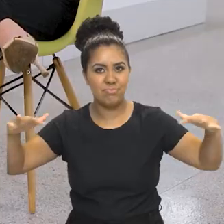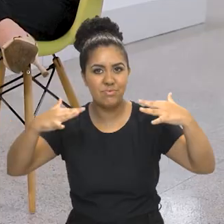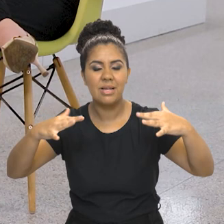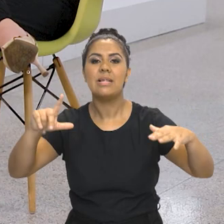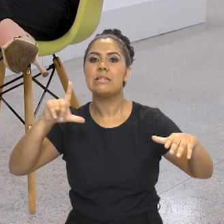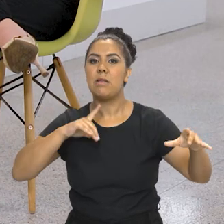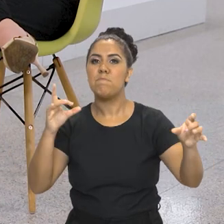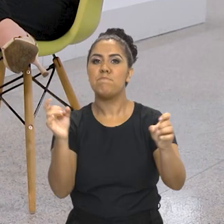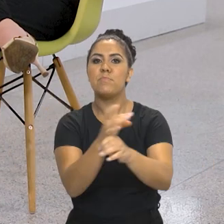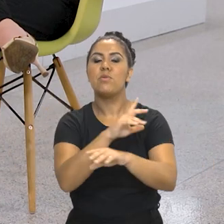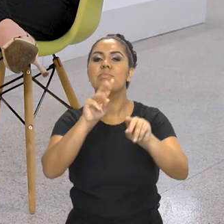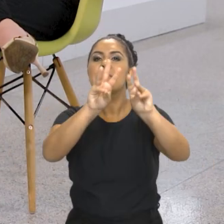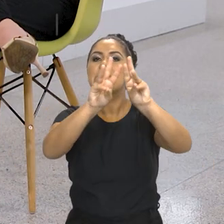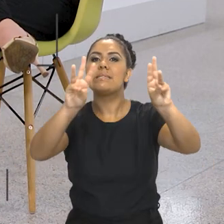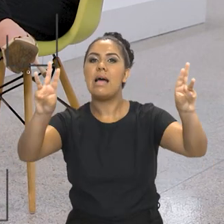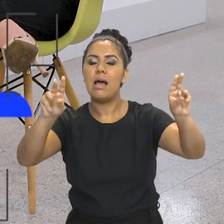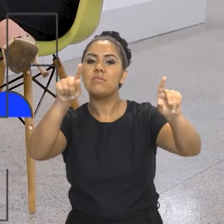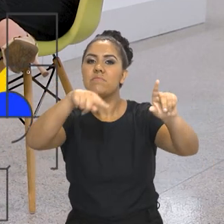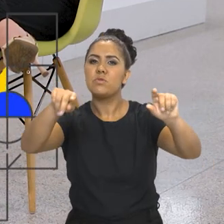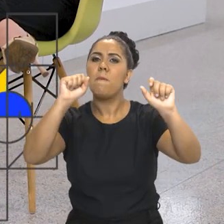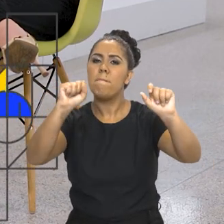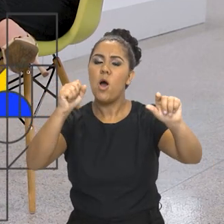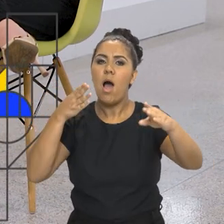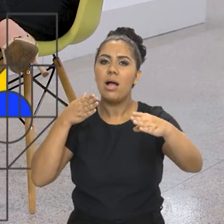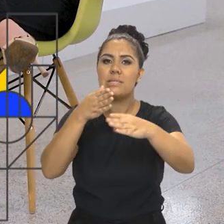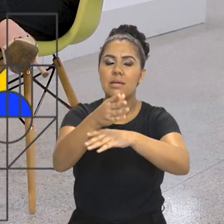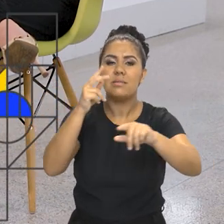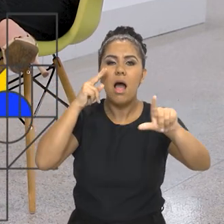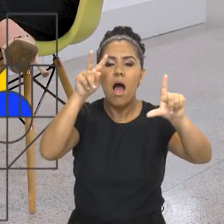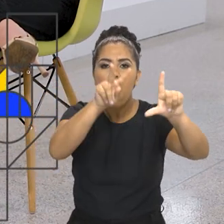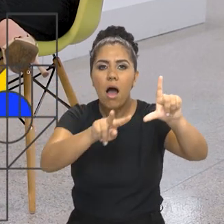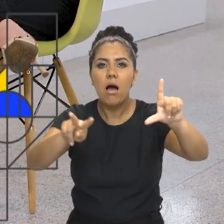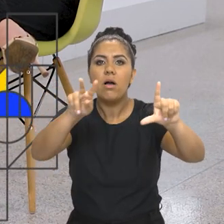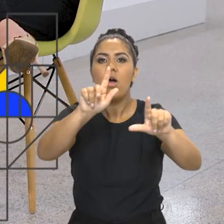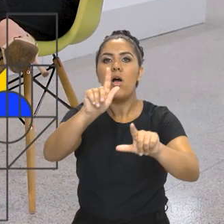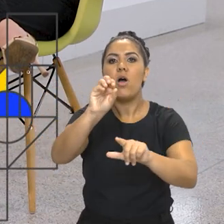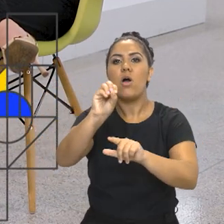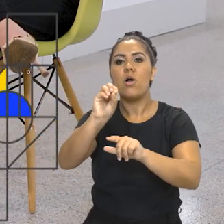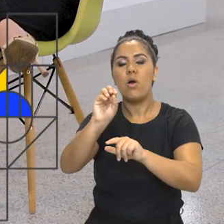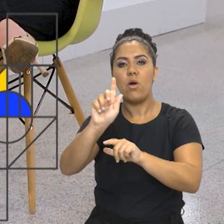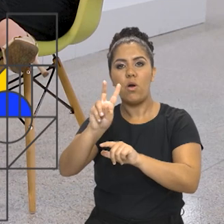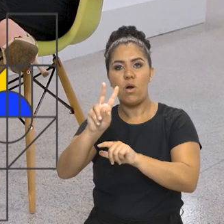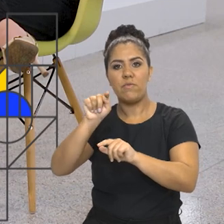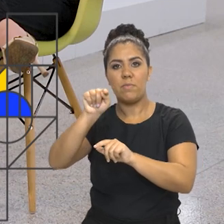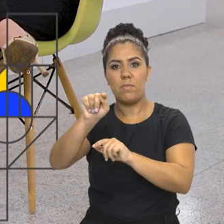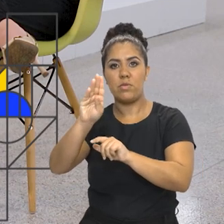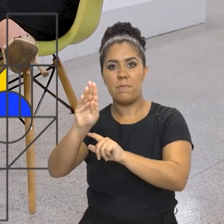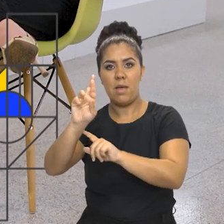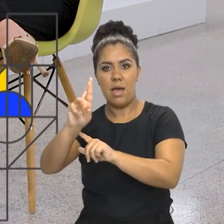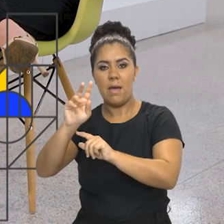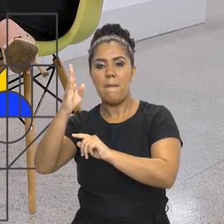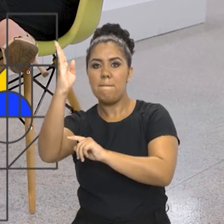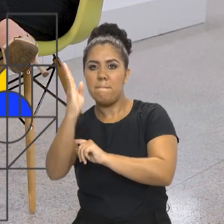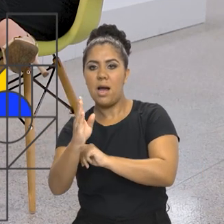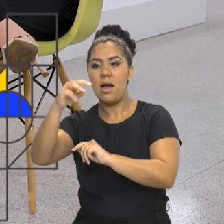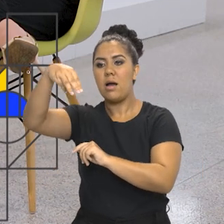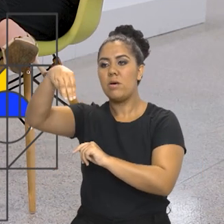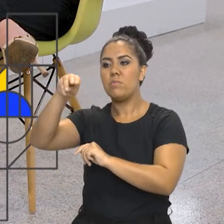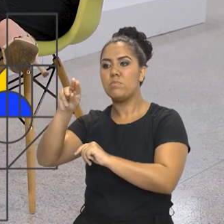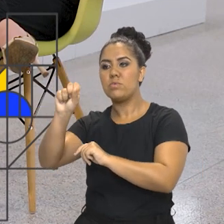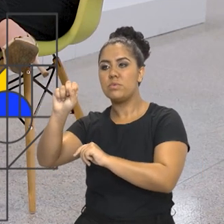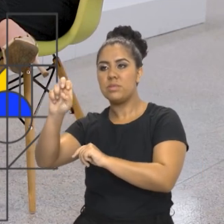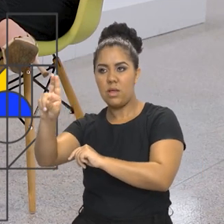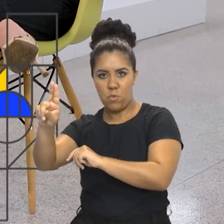Museus, que está disponível no nosso site, que é gov.br barra museus e também em arroba museus.br nas